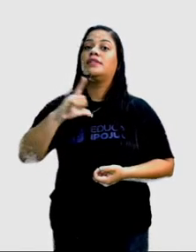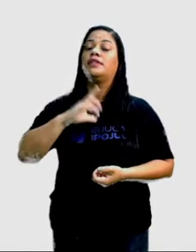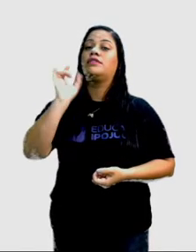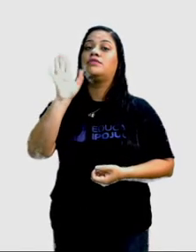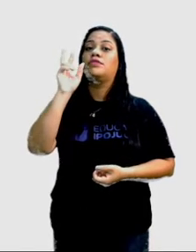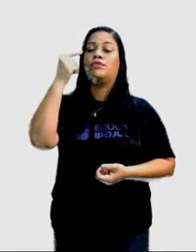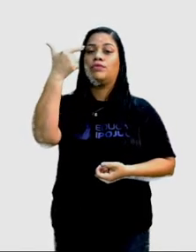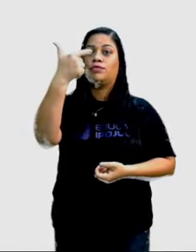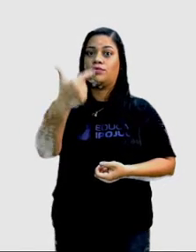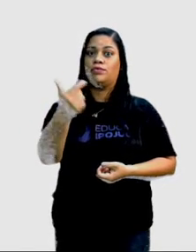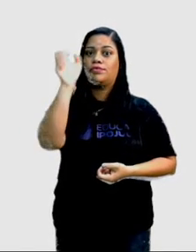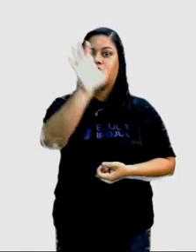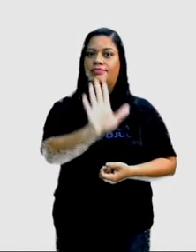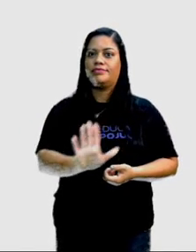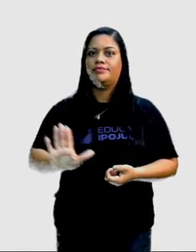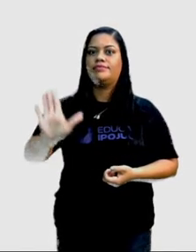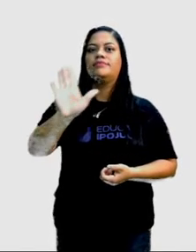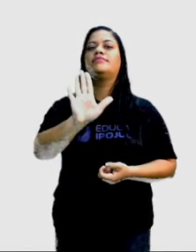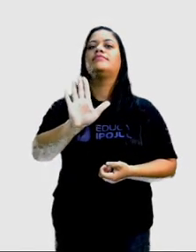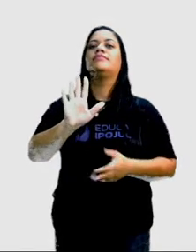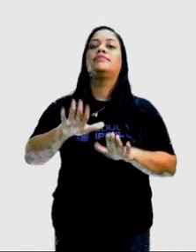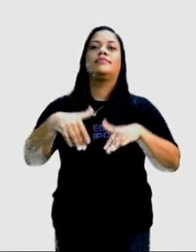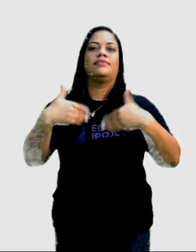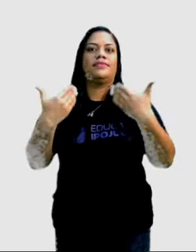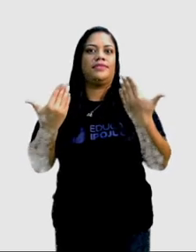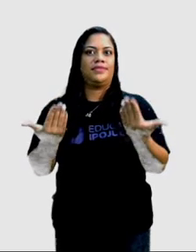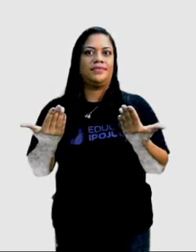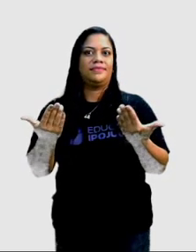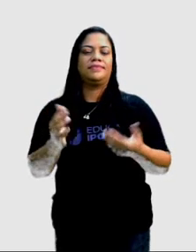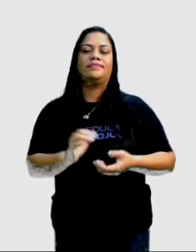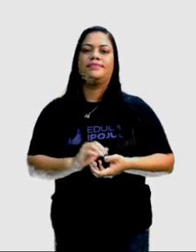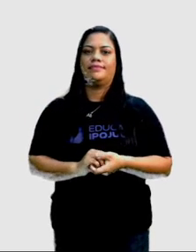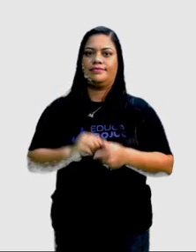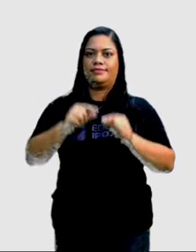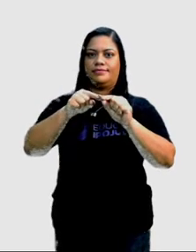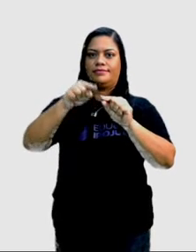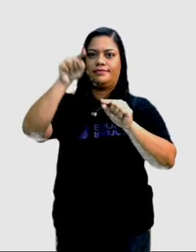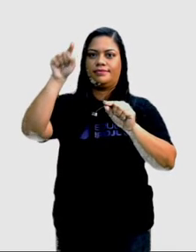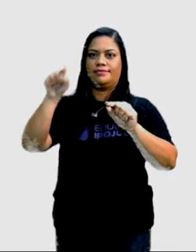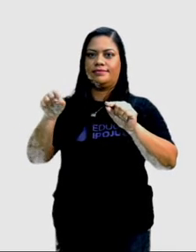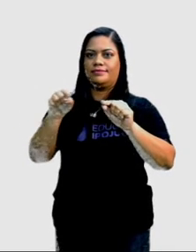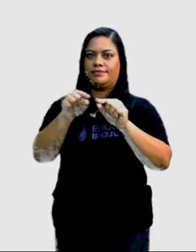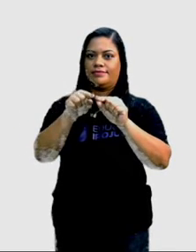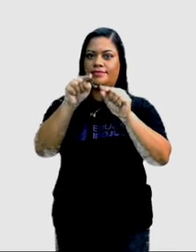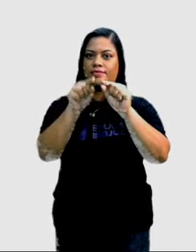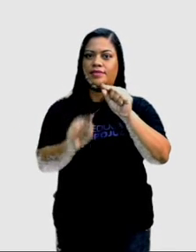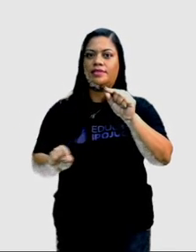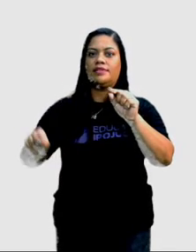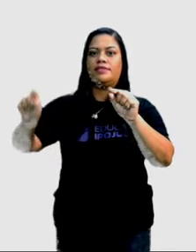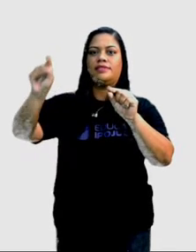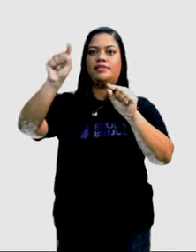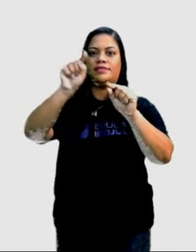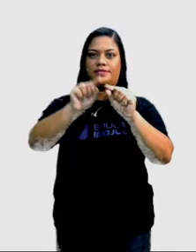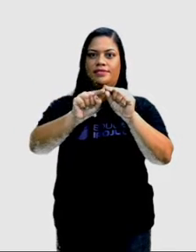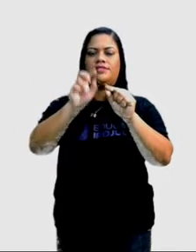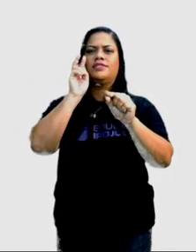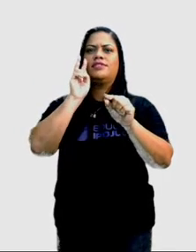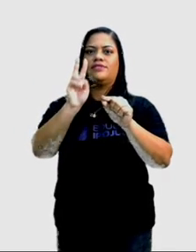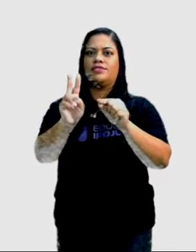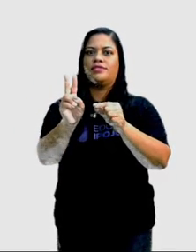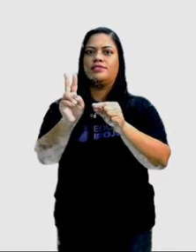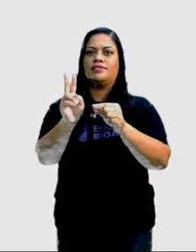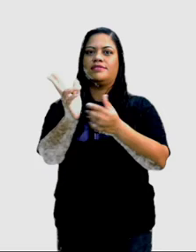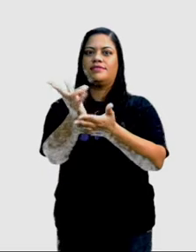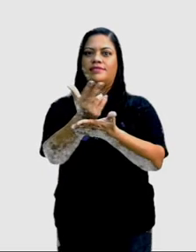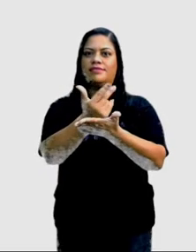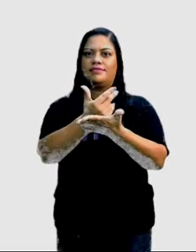regiões, está certo? Que são triângulo e círculos. Olha aí, o rostinho do